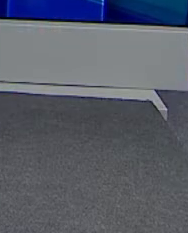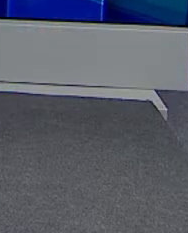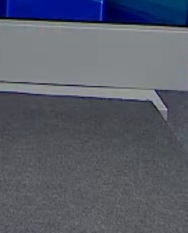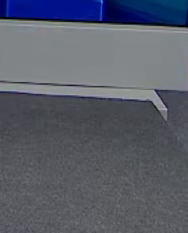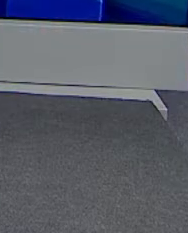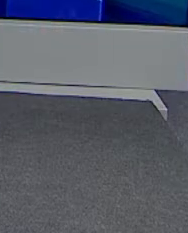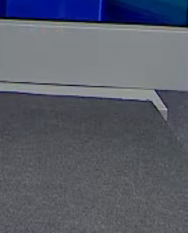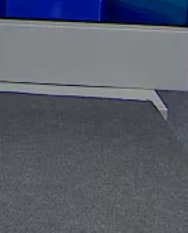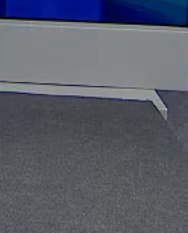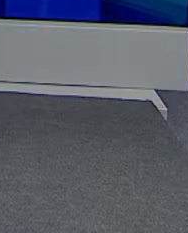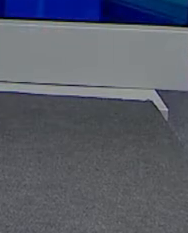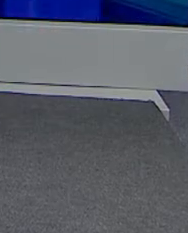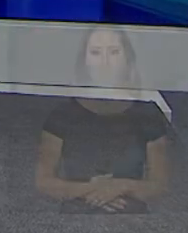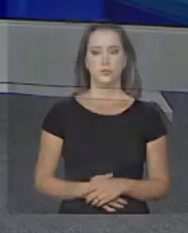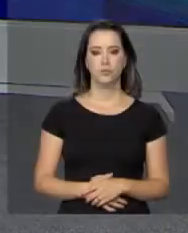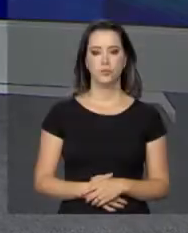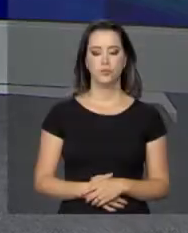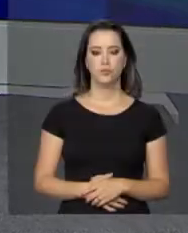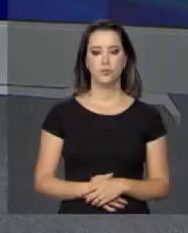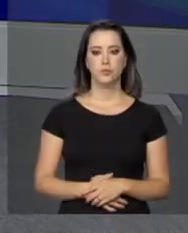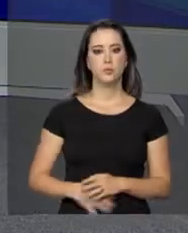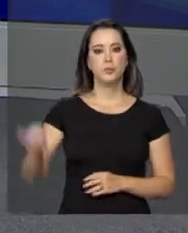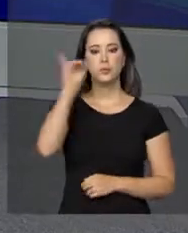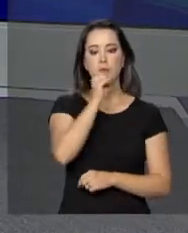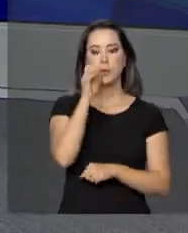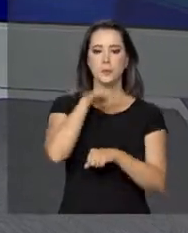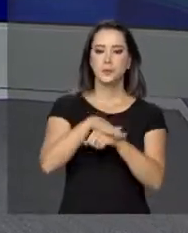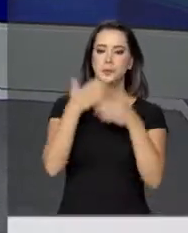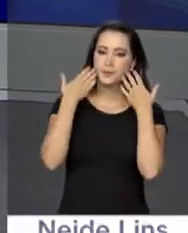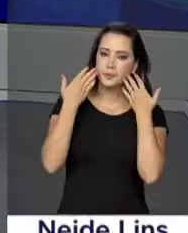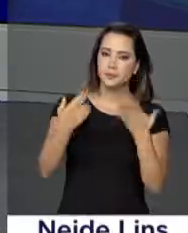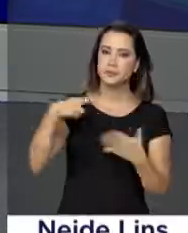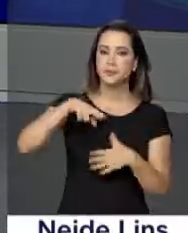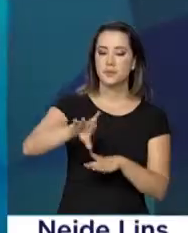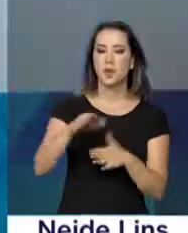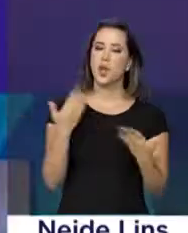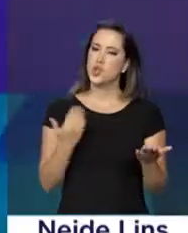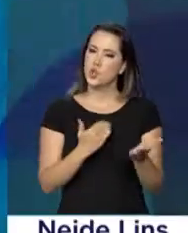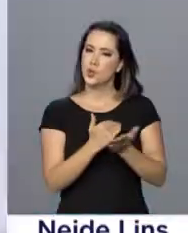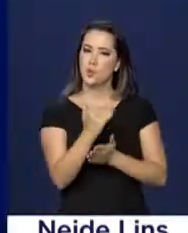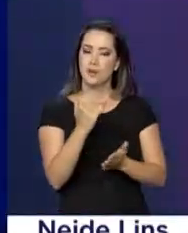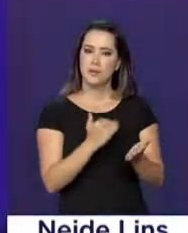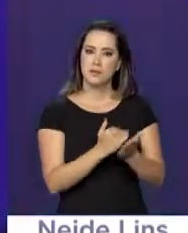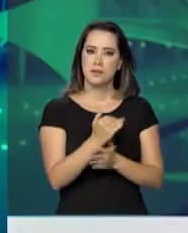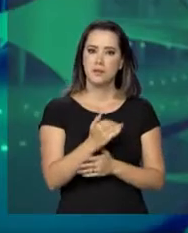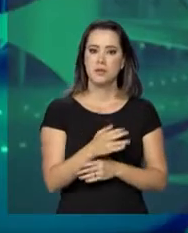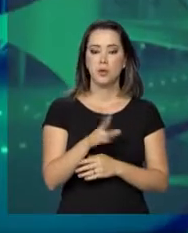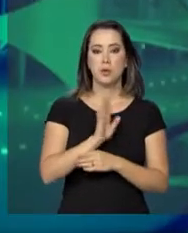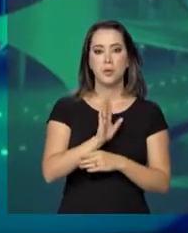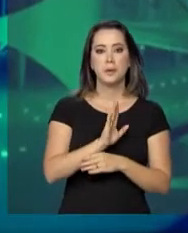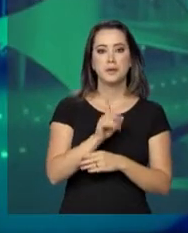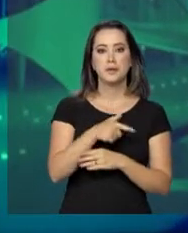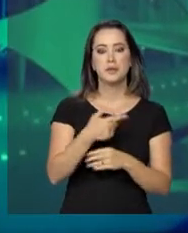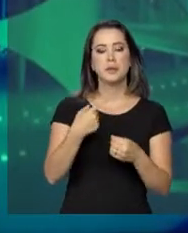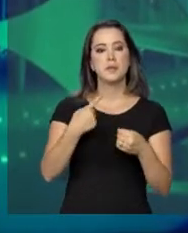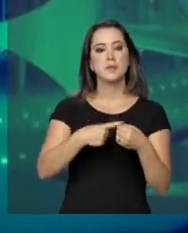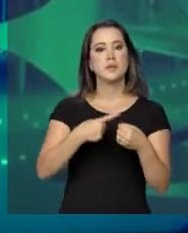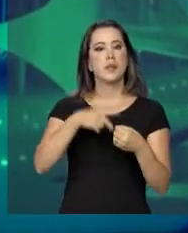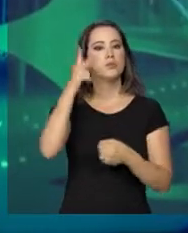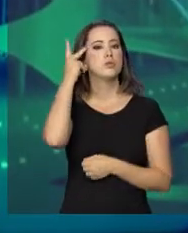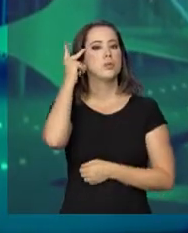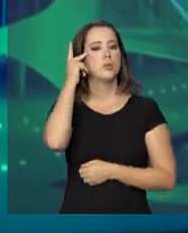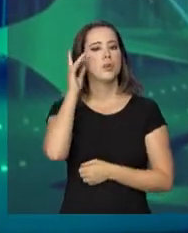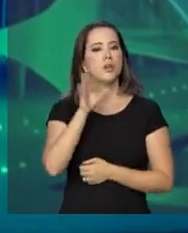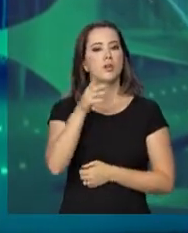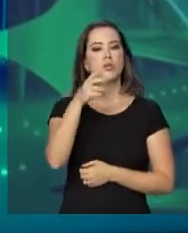Olá, boa noite. No ar, mais uma edição do Repórter NBR. E a gente começa com uma reportagem feita no interior de São Paulo,